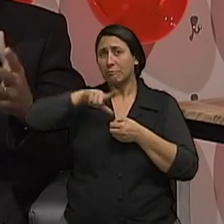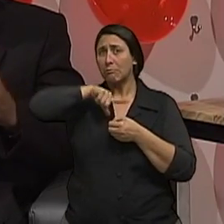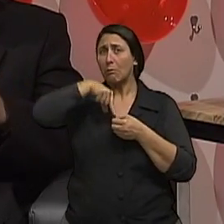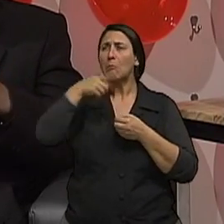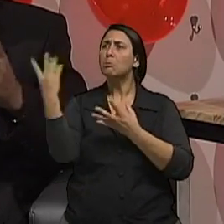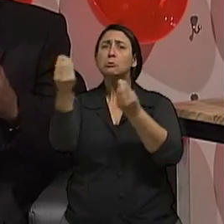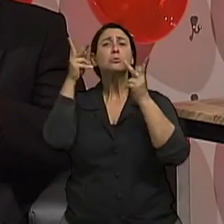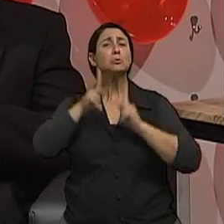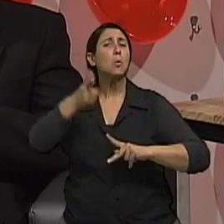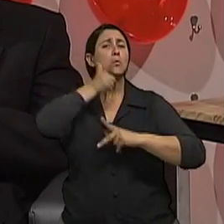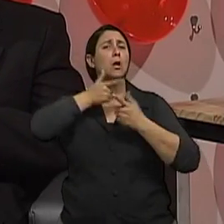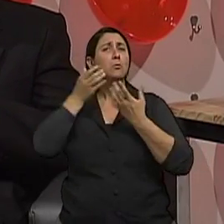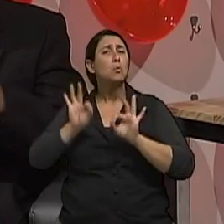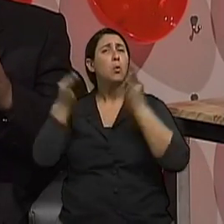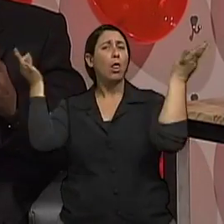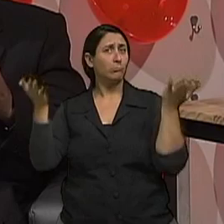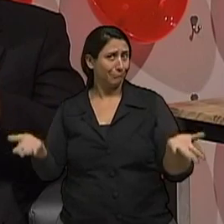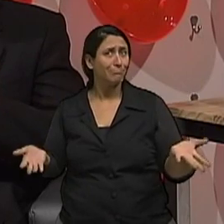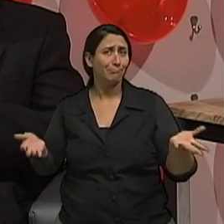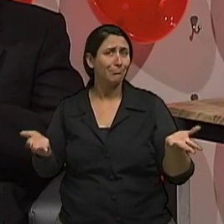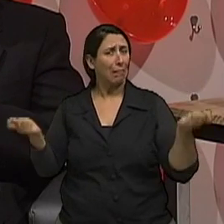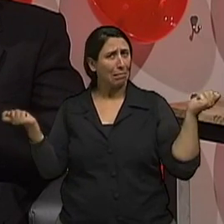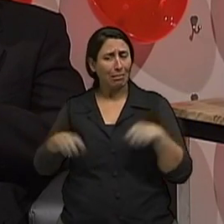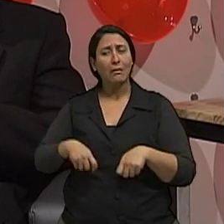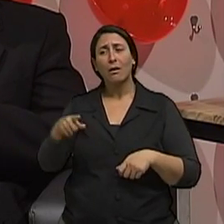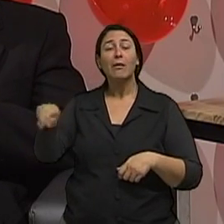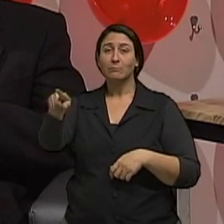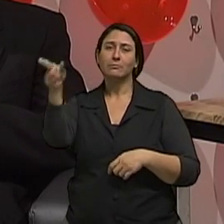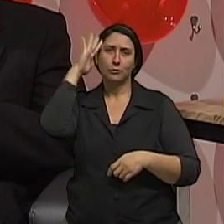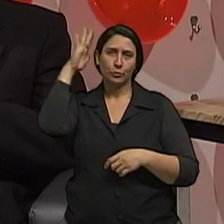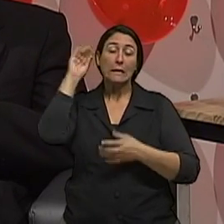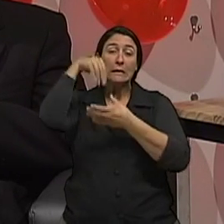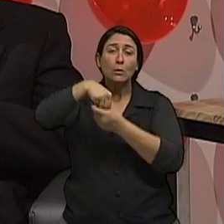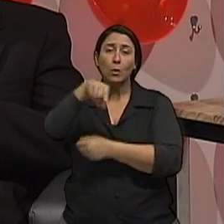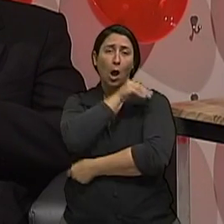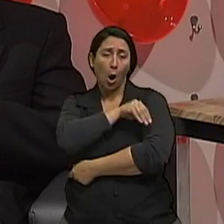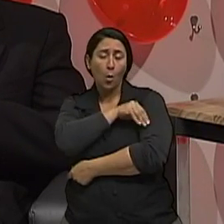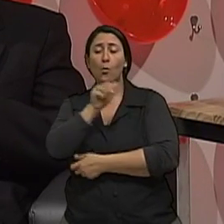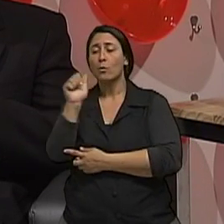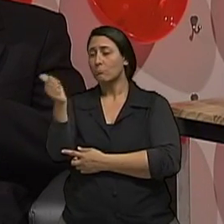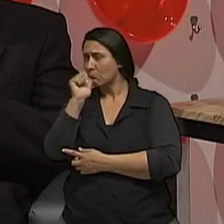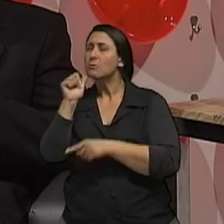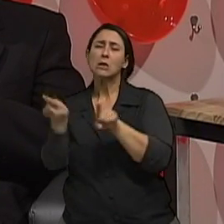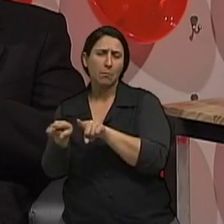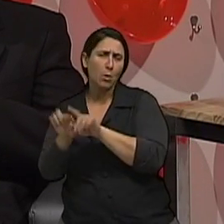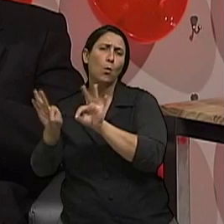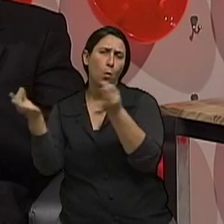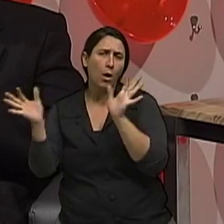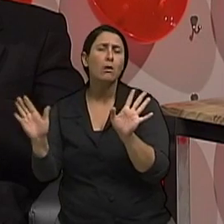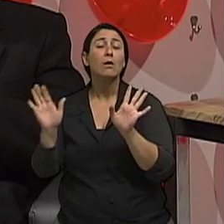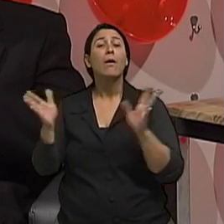que conseguiram se livrar do crack, então, ainda mais do álcool, né? Tem cura. A grande questão, Isabel, é